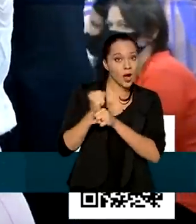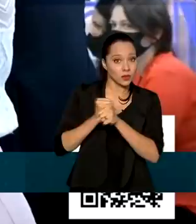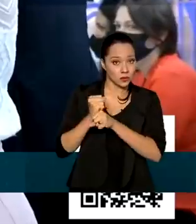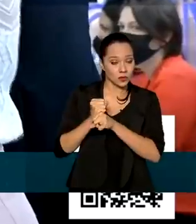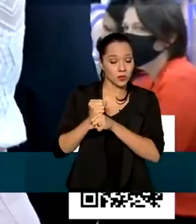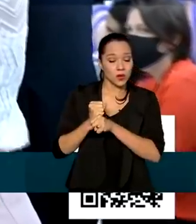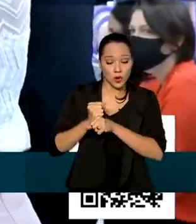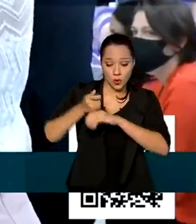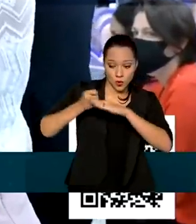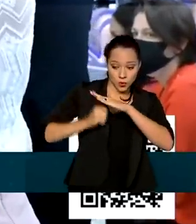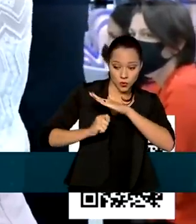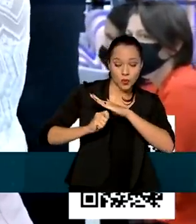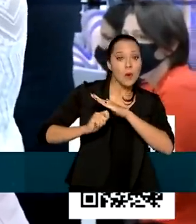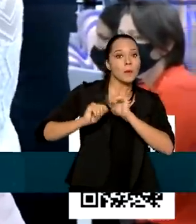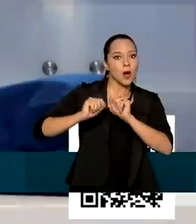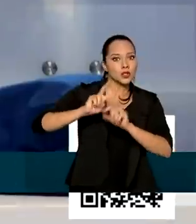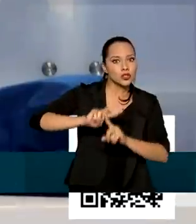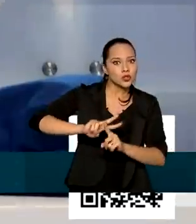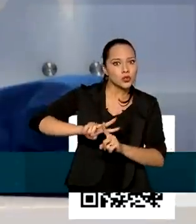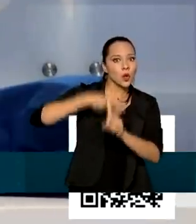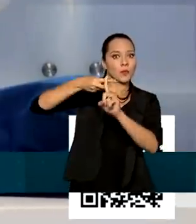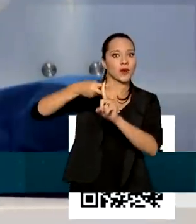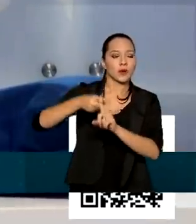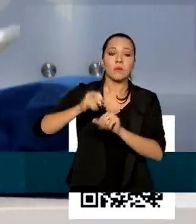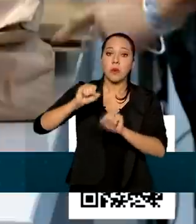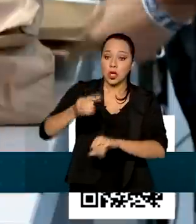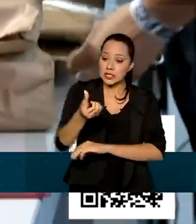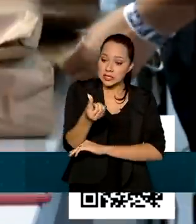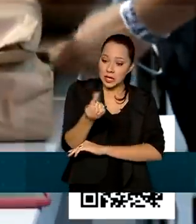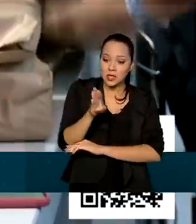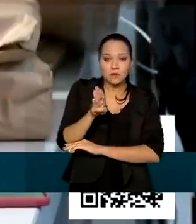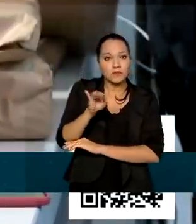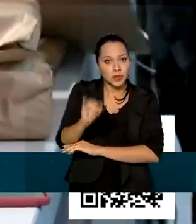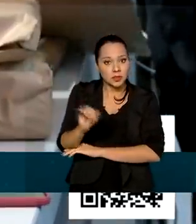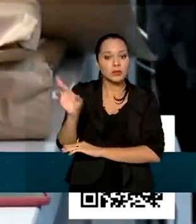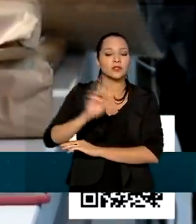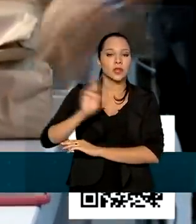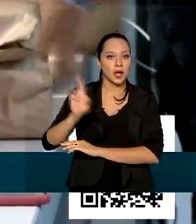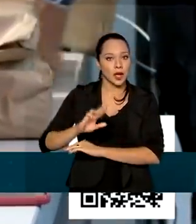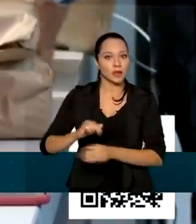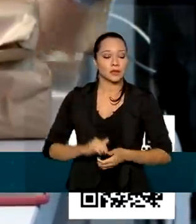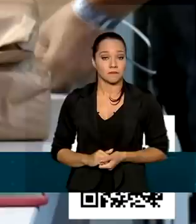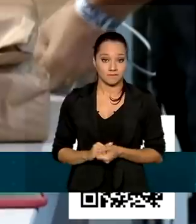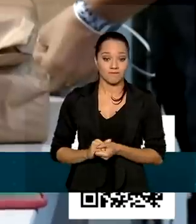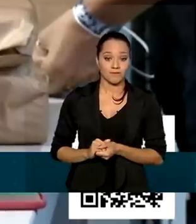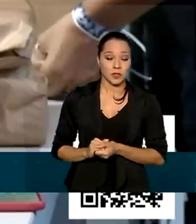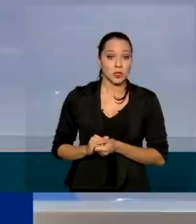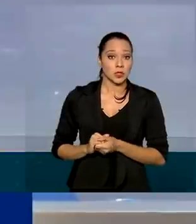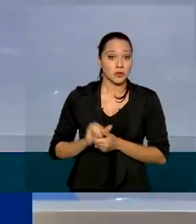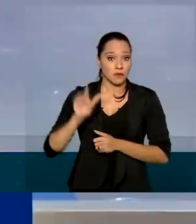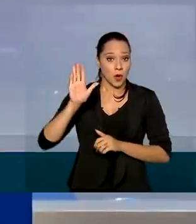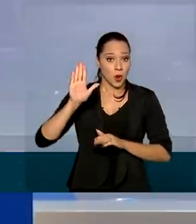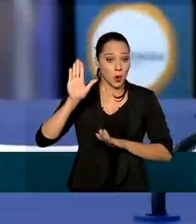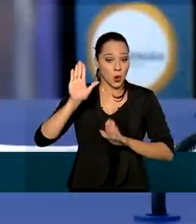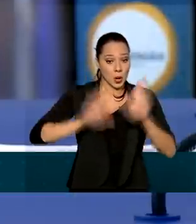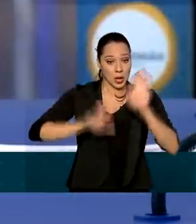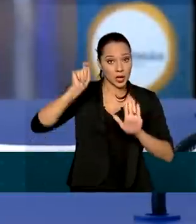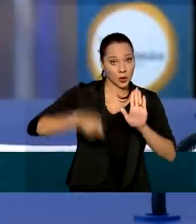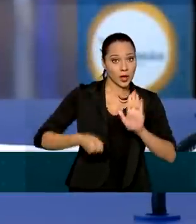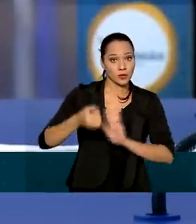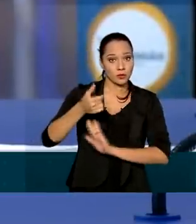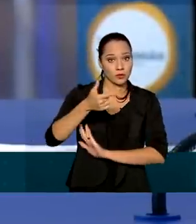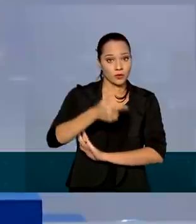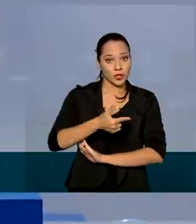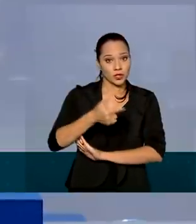total de investimentos pode dobrar e chegar a R 6 bilhões. Ao todo, foram leiloados 22 terminais em